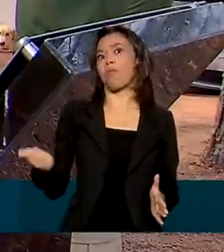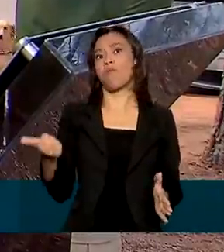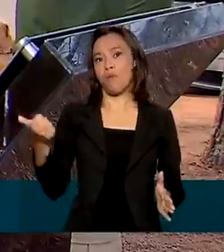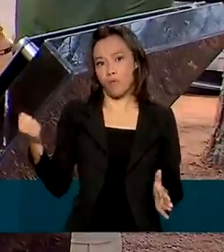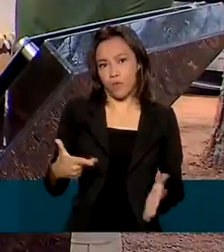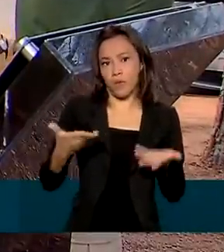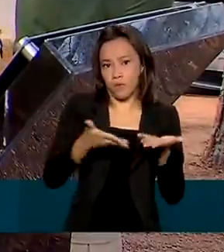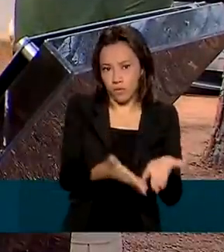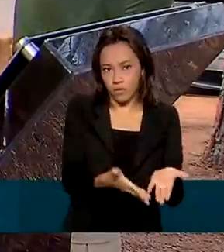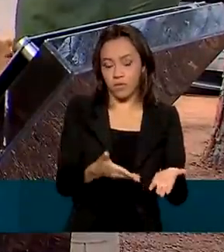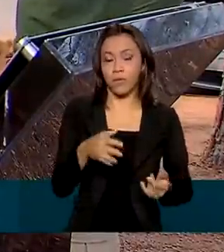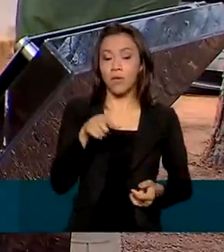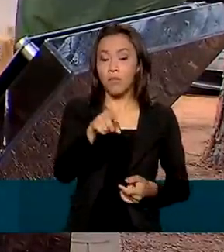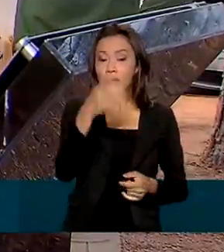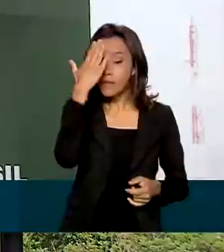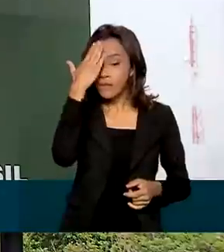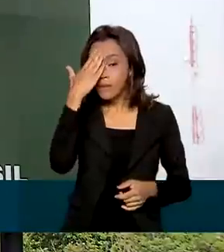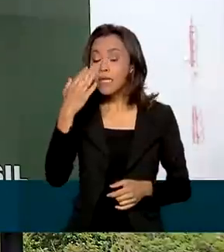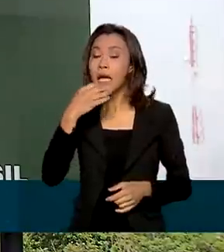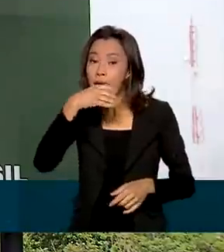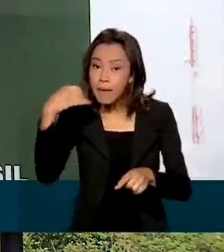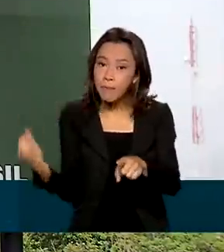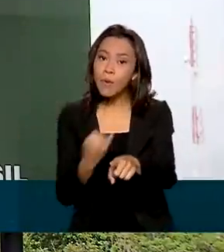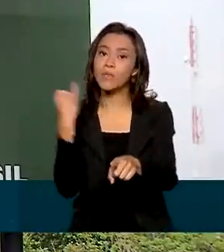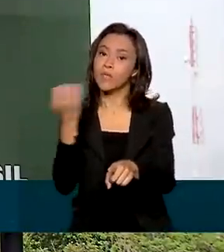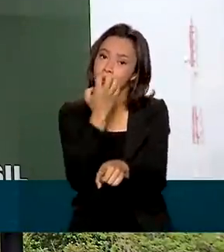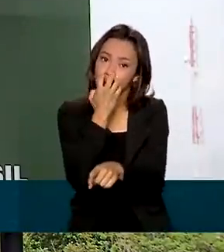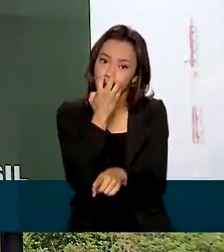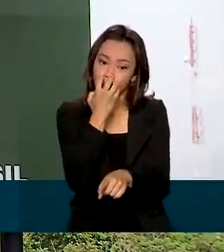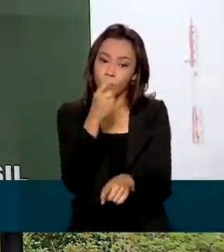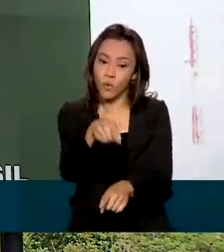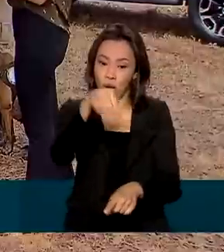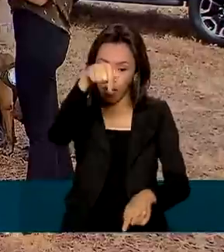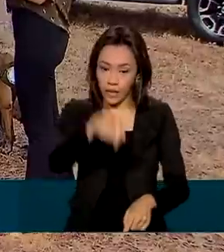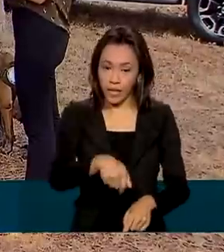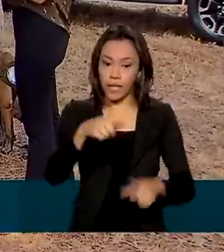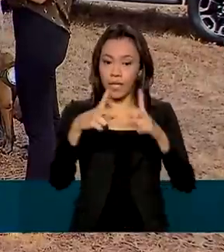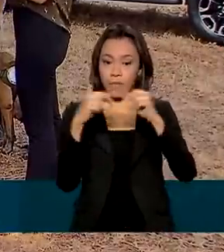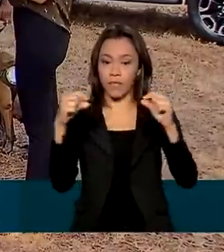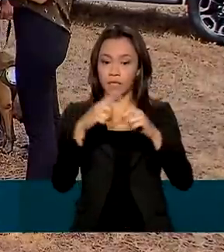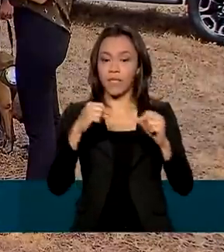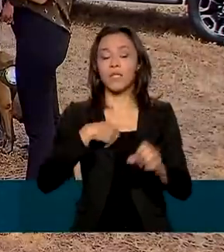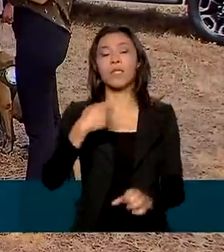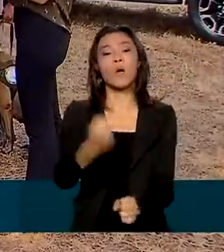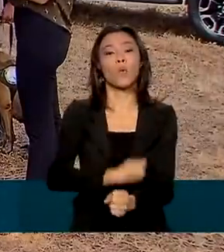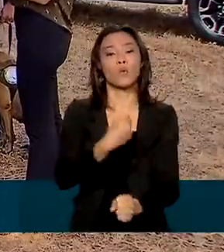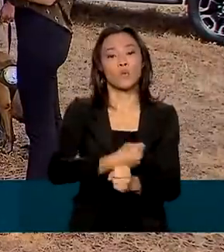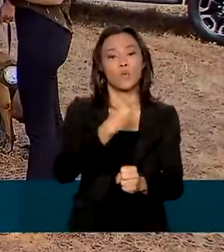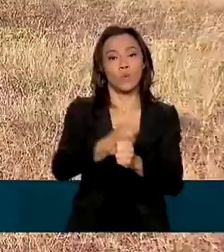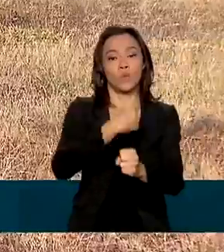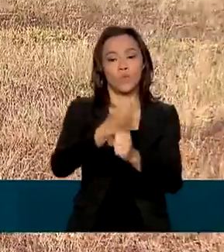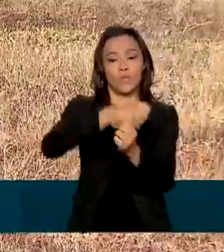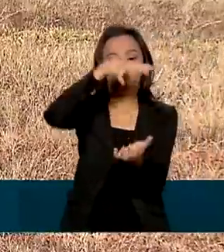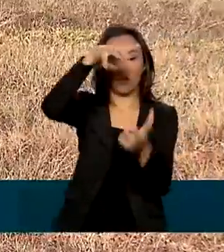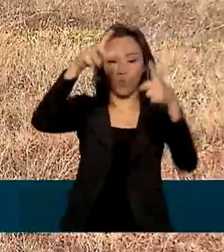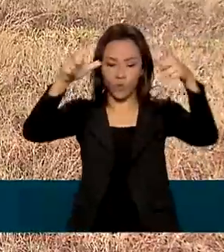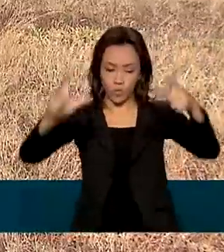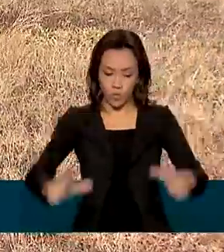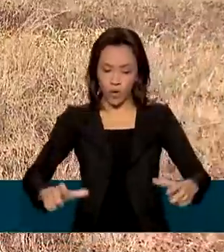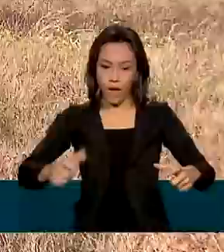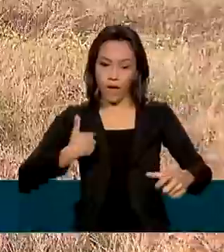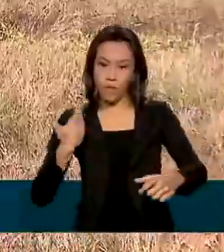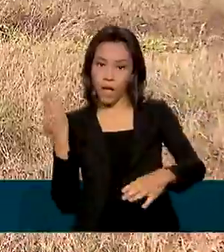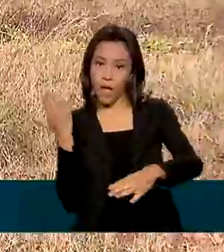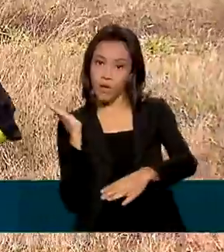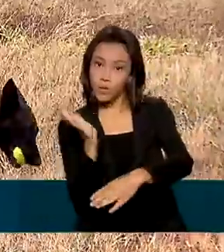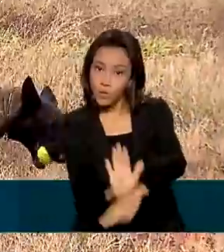reconhecer a importância dos farejadores, o Ministério está construindo aqui em Brasília um espaço maior para treinar novos ajudantes